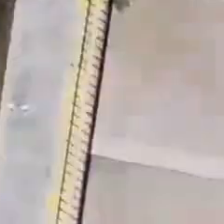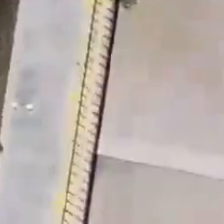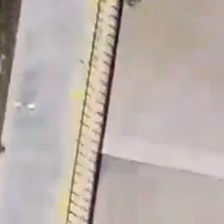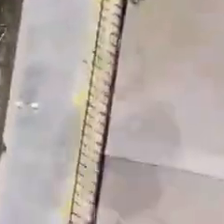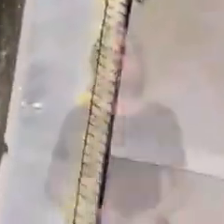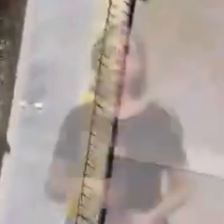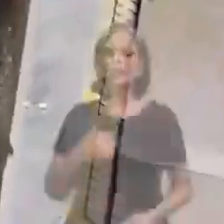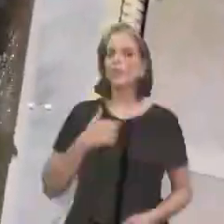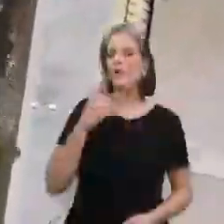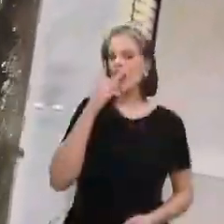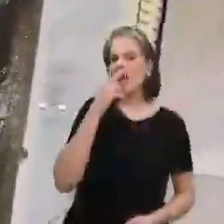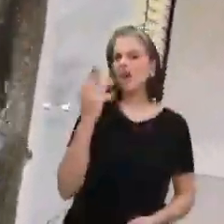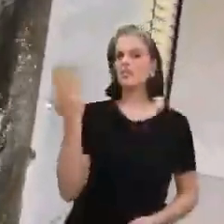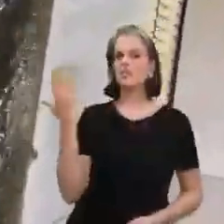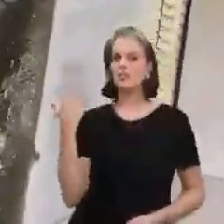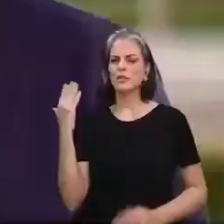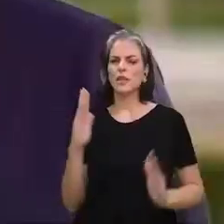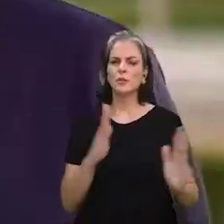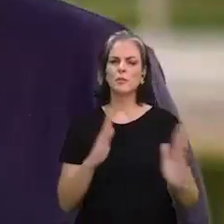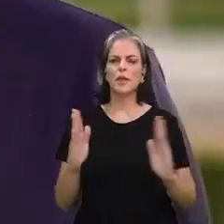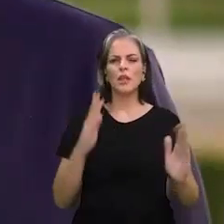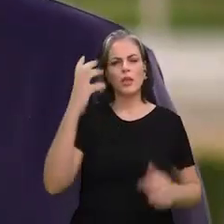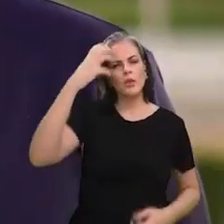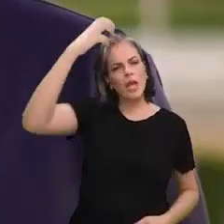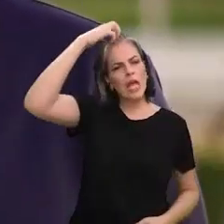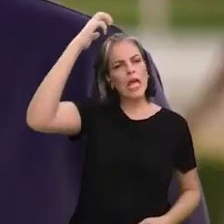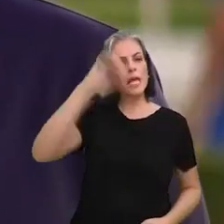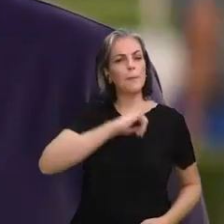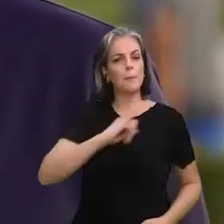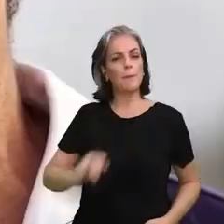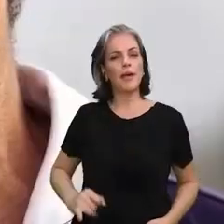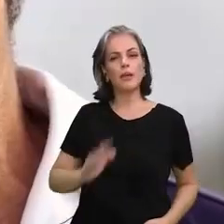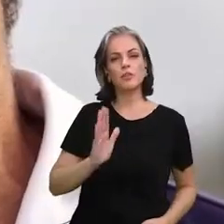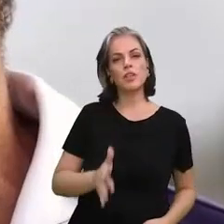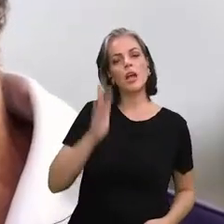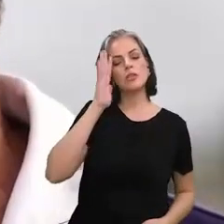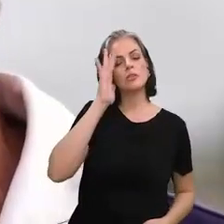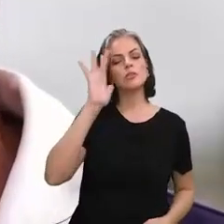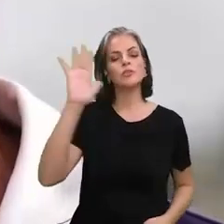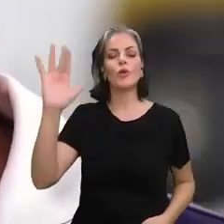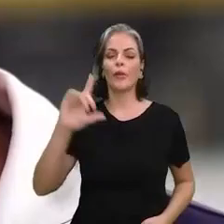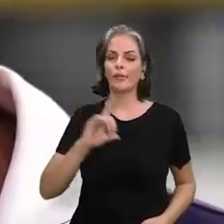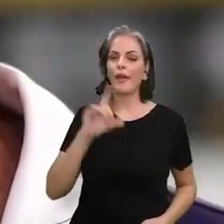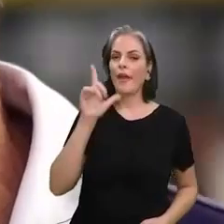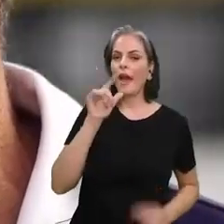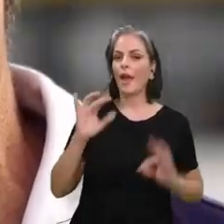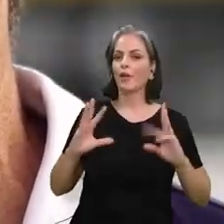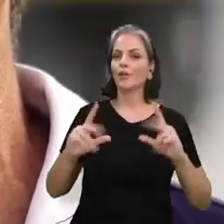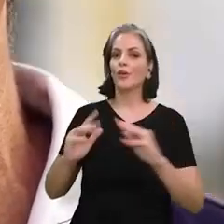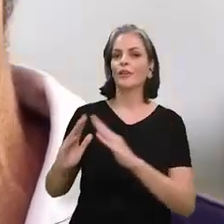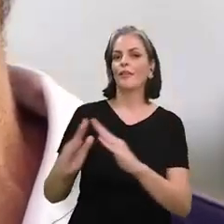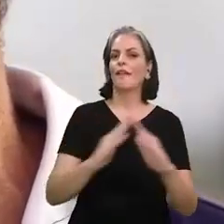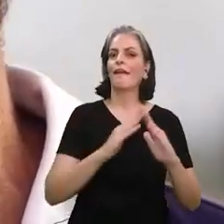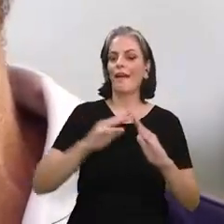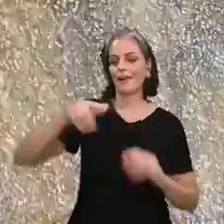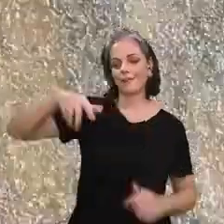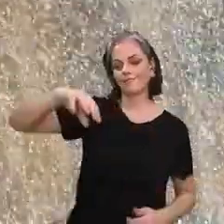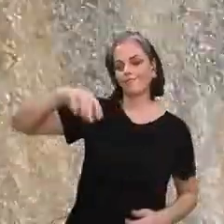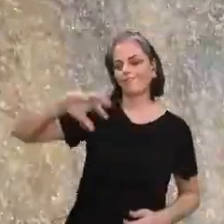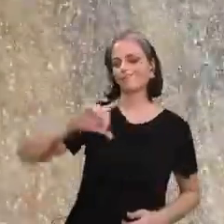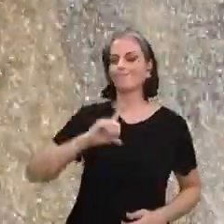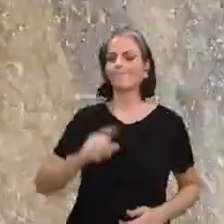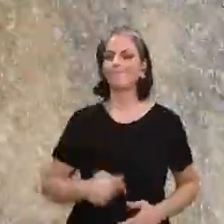Eu acho que desde a época do império, né? Isso aí é o sonho de ter água nas torneiras de cada casa, né?